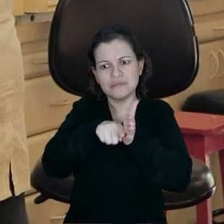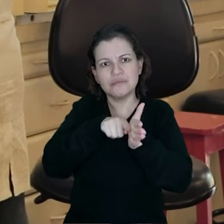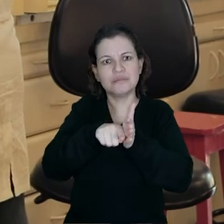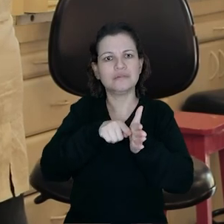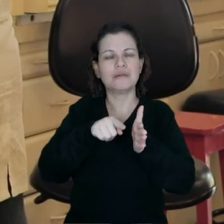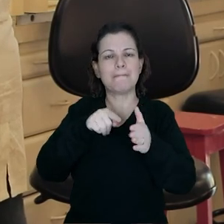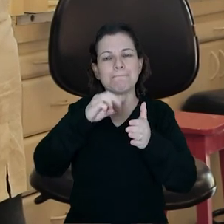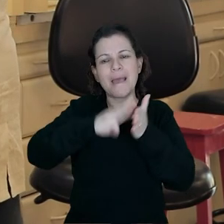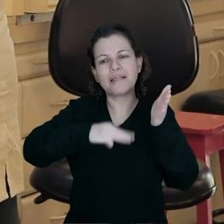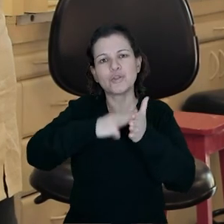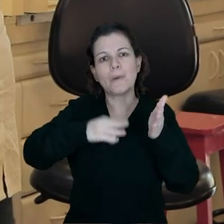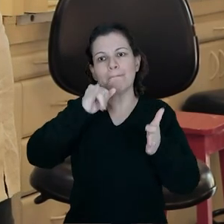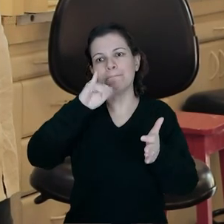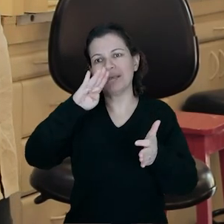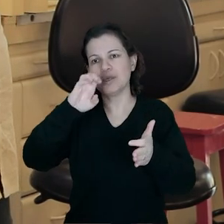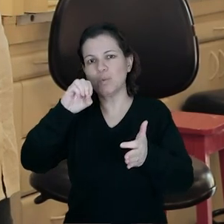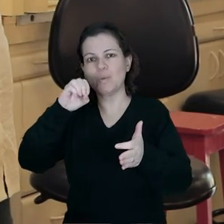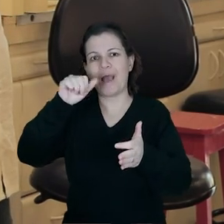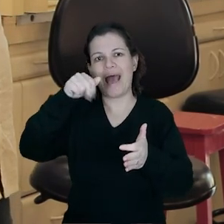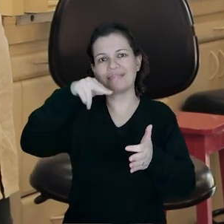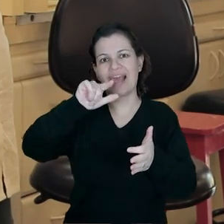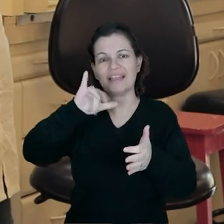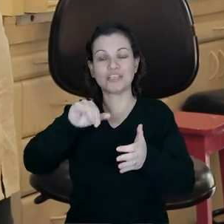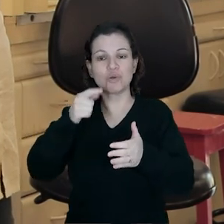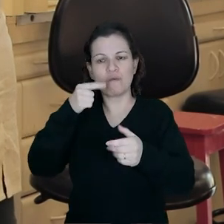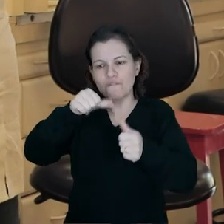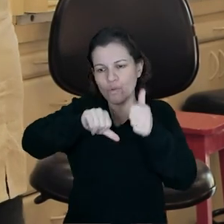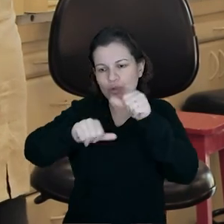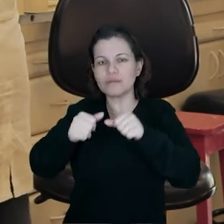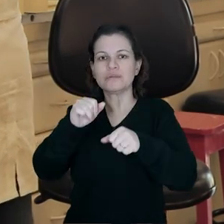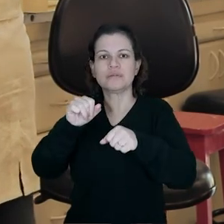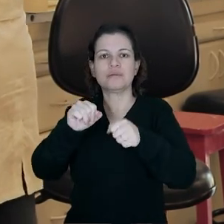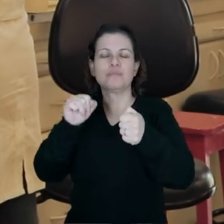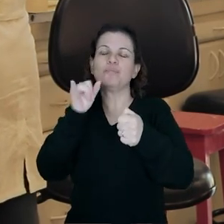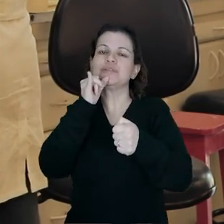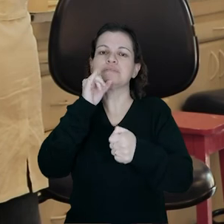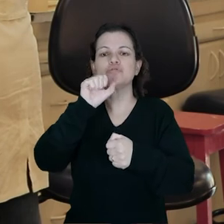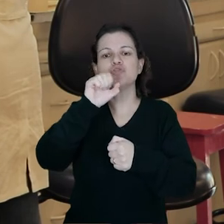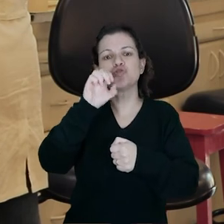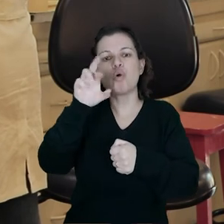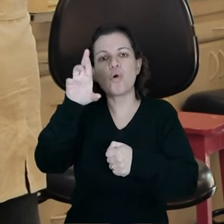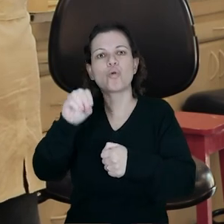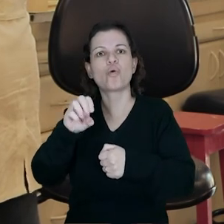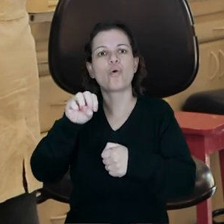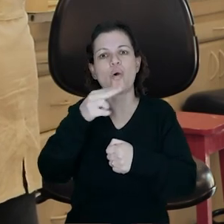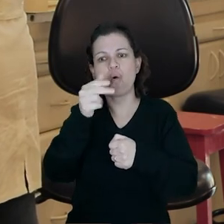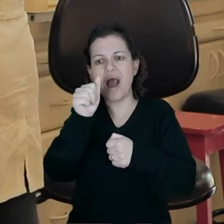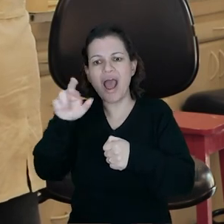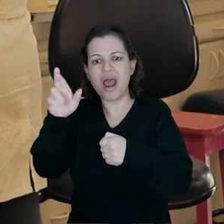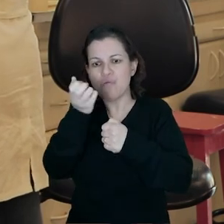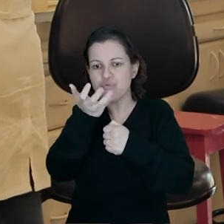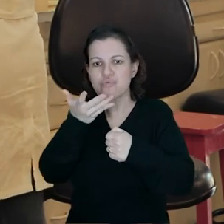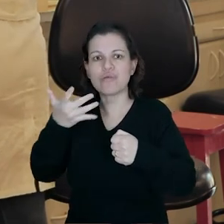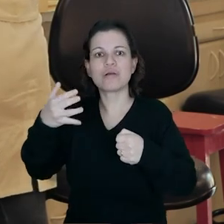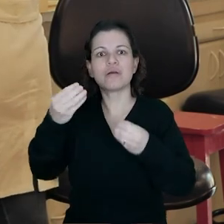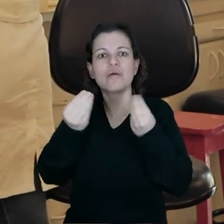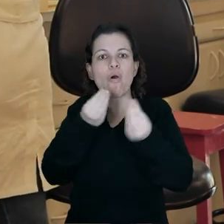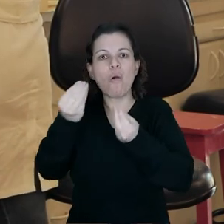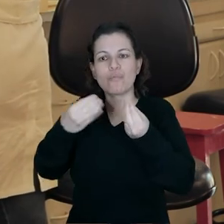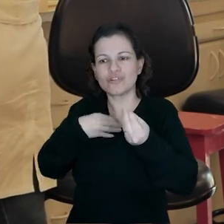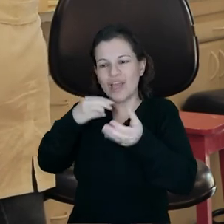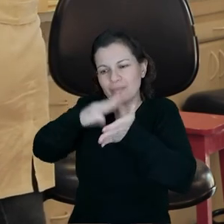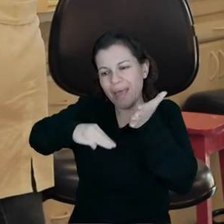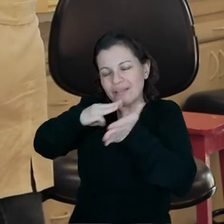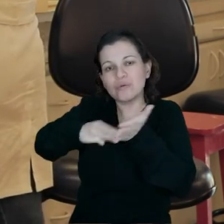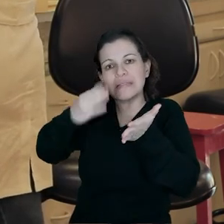métodos bioanalíticos ou outros fluidos, como, por exemplo, soro ou ar exalado, como modo